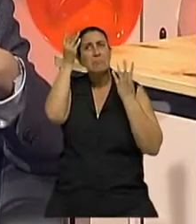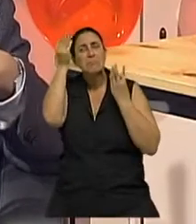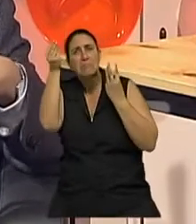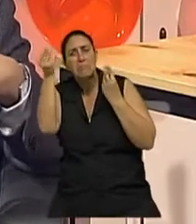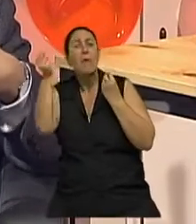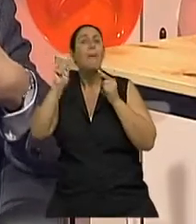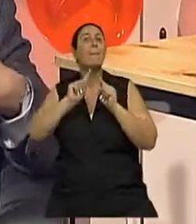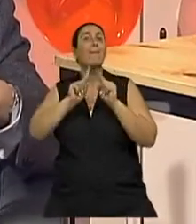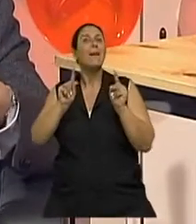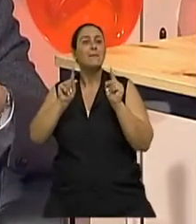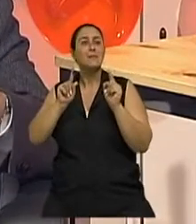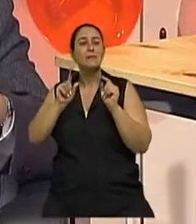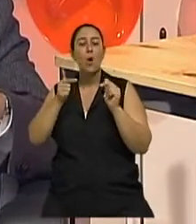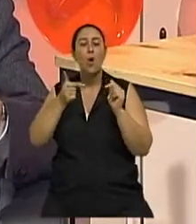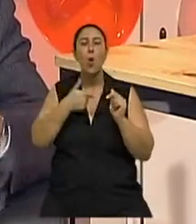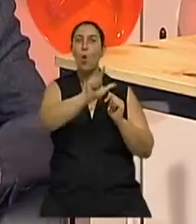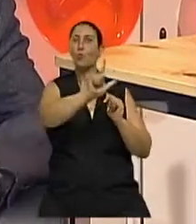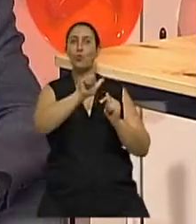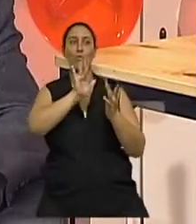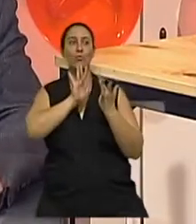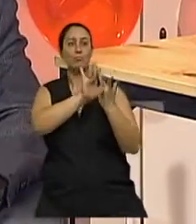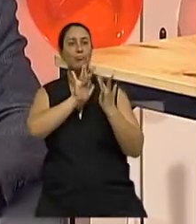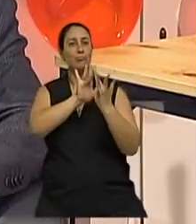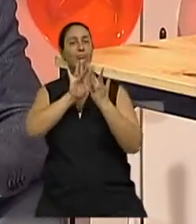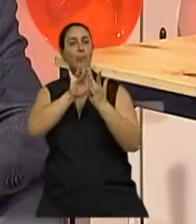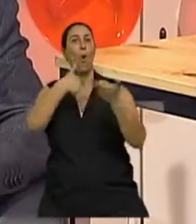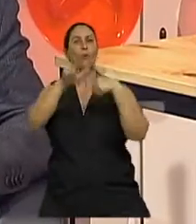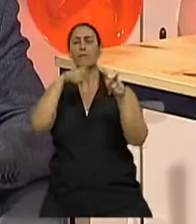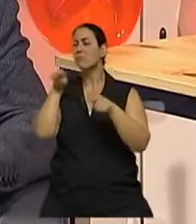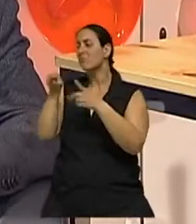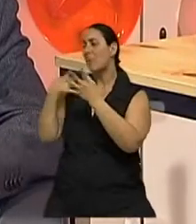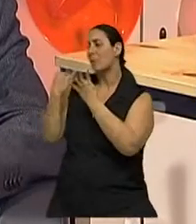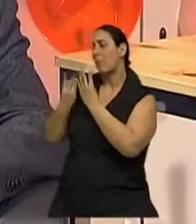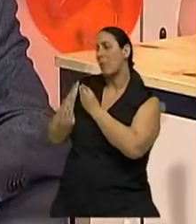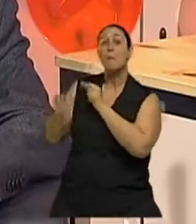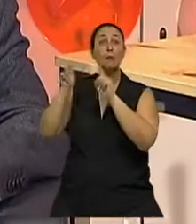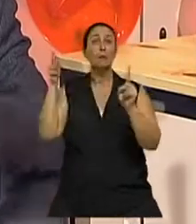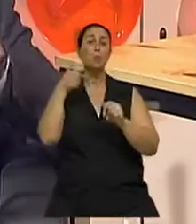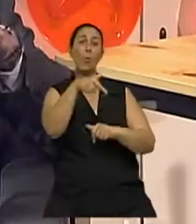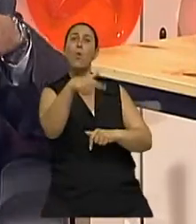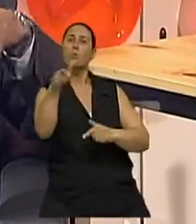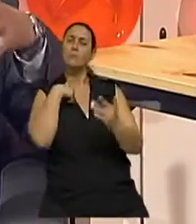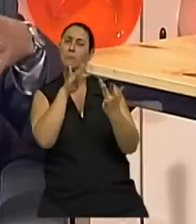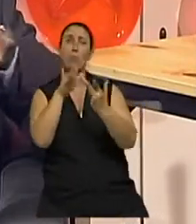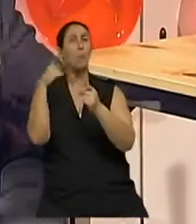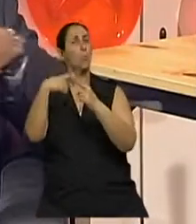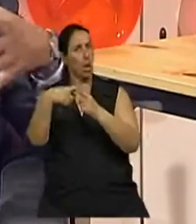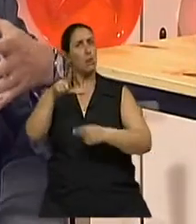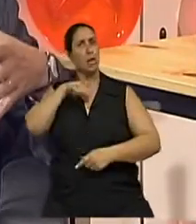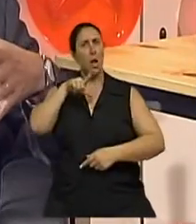muito mais interligadas, né? Que seria a base, vamos dizer assim, fisiopatológica, enfim, da sabedoria, né? Quer dizer, a pessoa